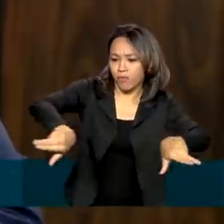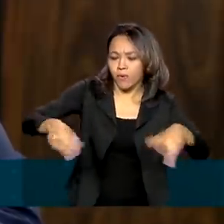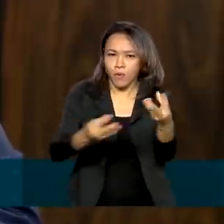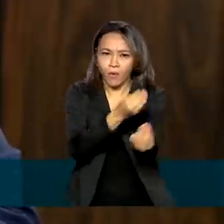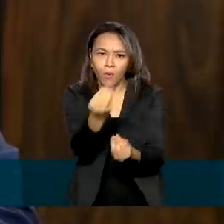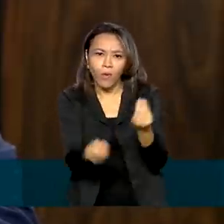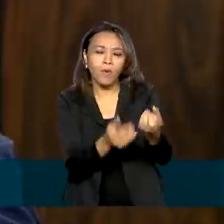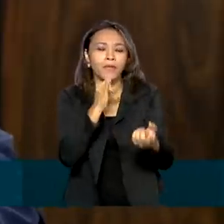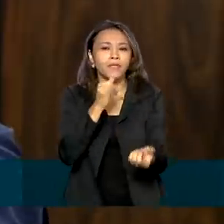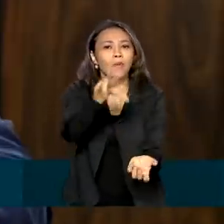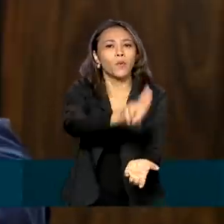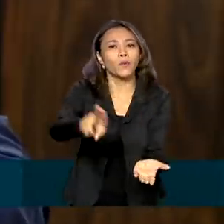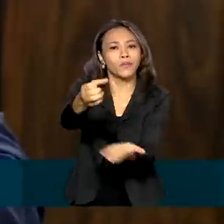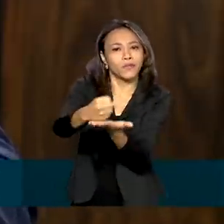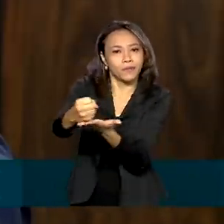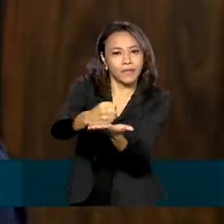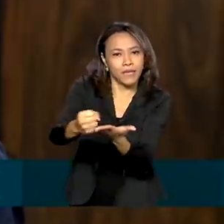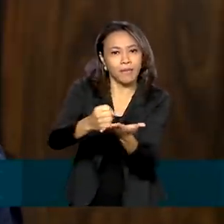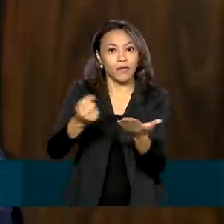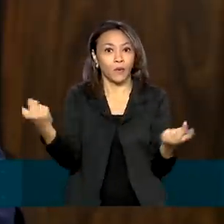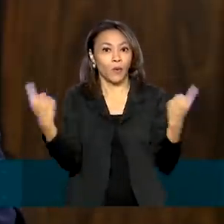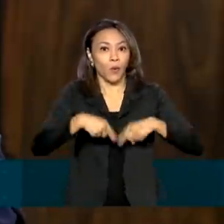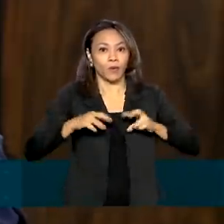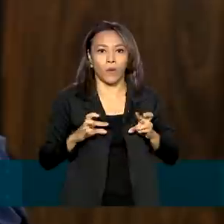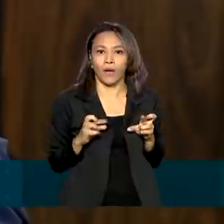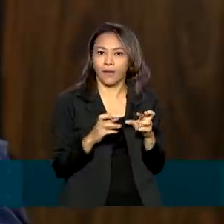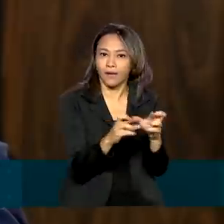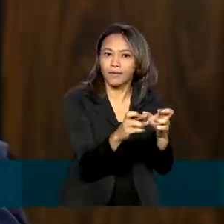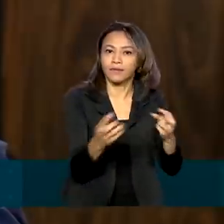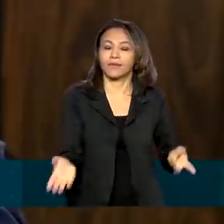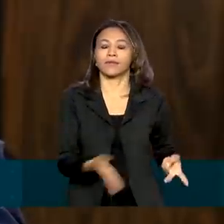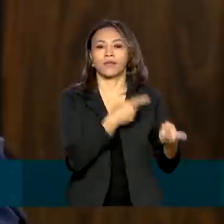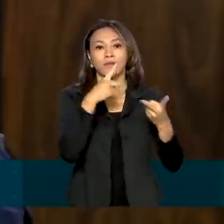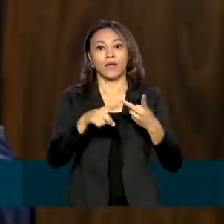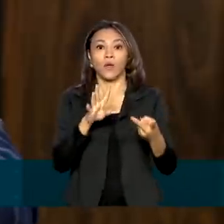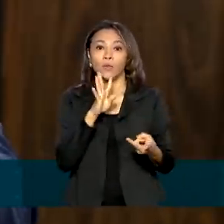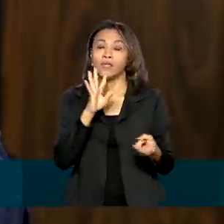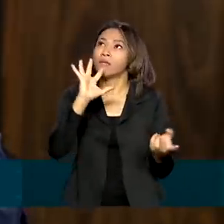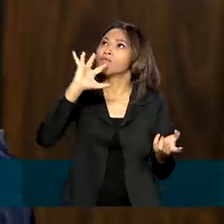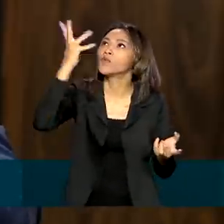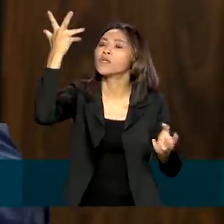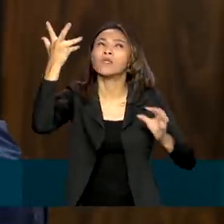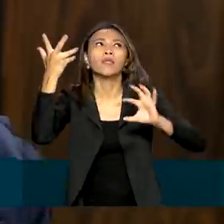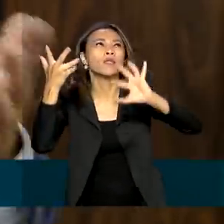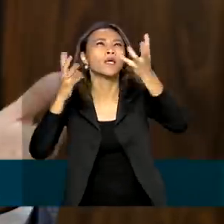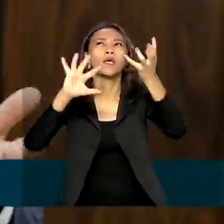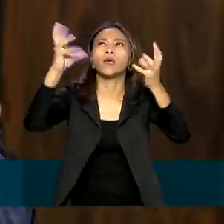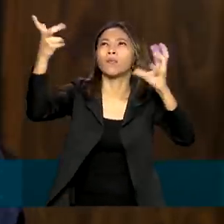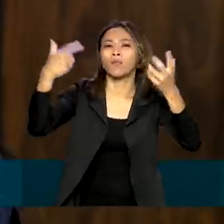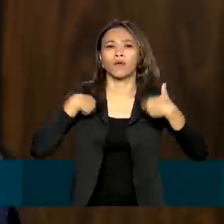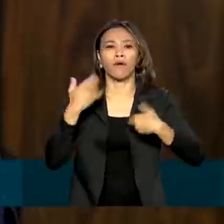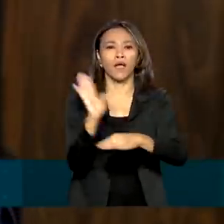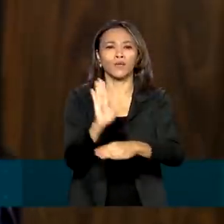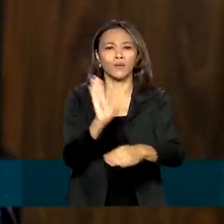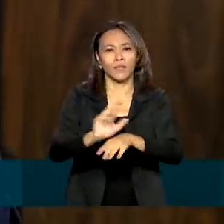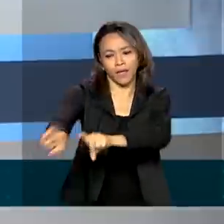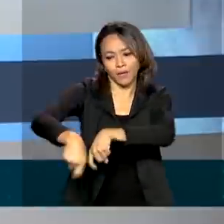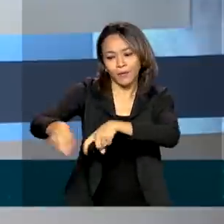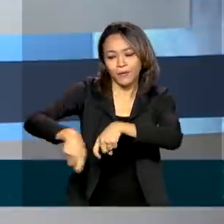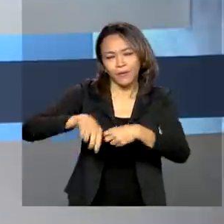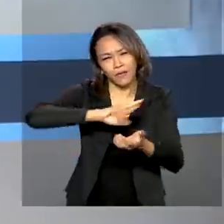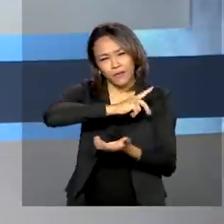por exemplo, em medicamentos para o câncer, até também o conhecimento da meteorologia, que vai ajudar a agricultura e tantas outras áreas.